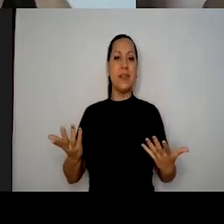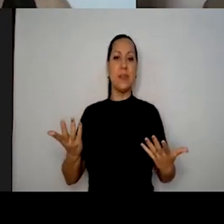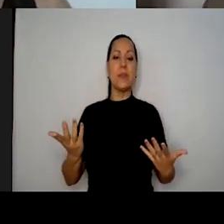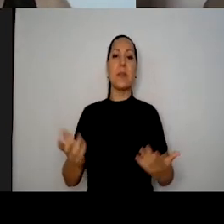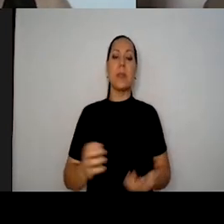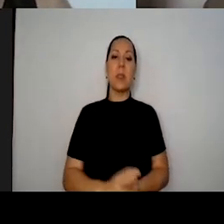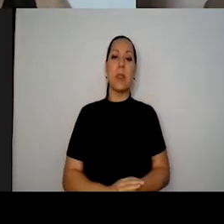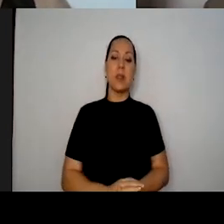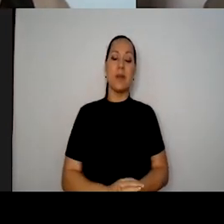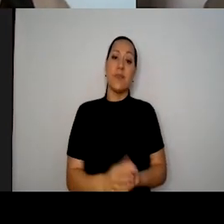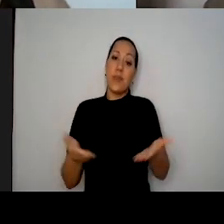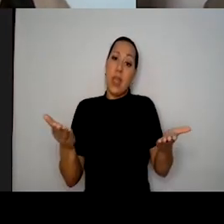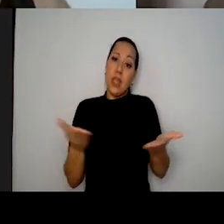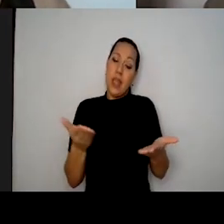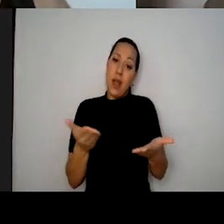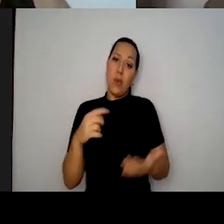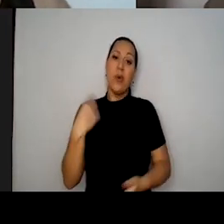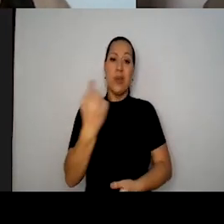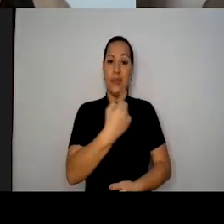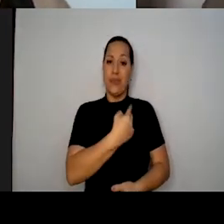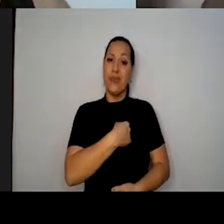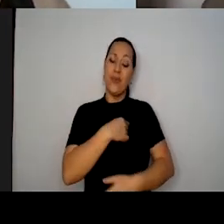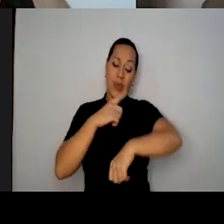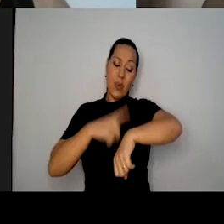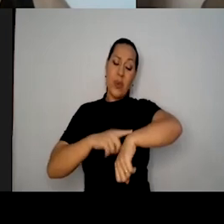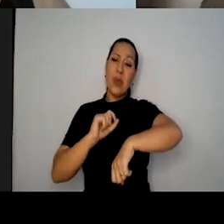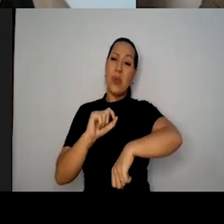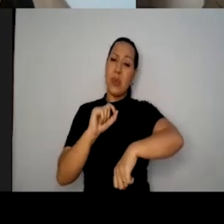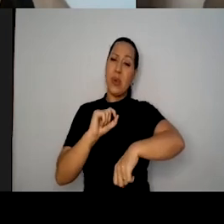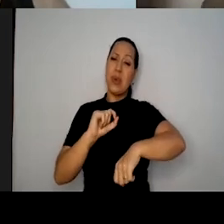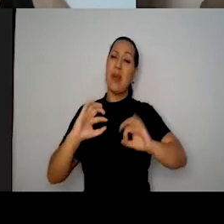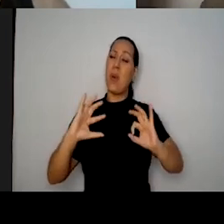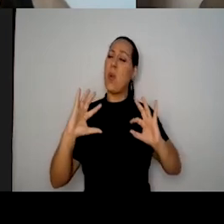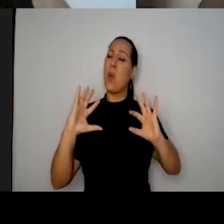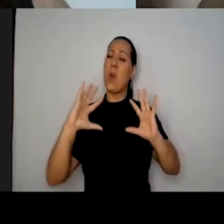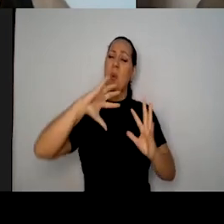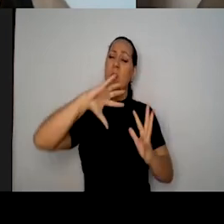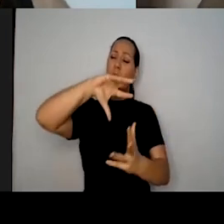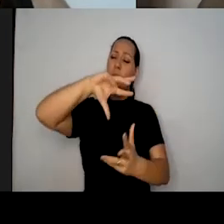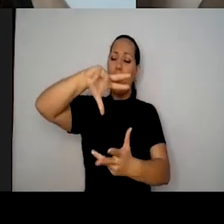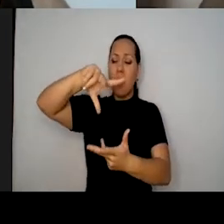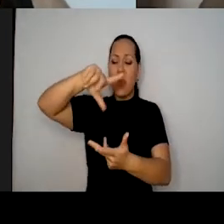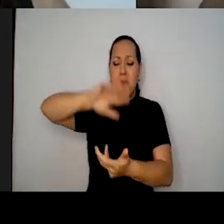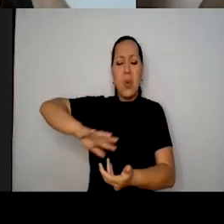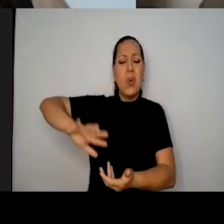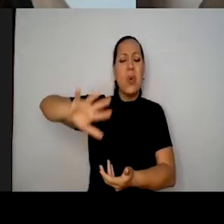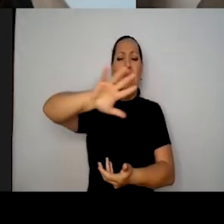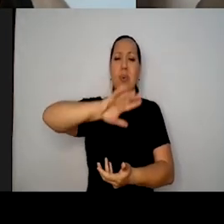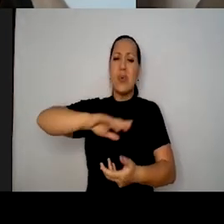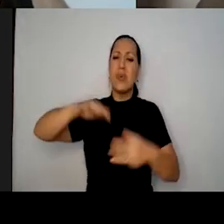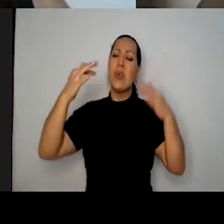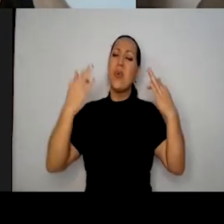de uma grande dor que da humanidade, a humanidade está passando por uma grande dor,